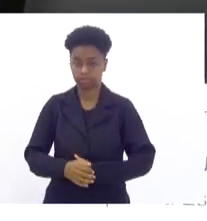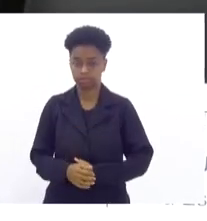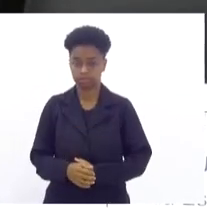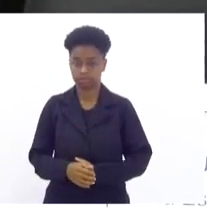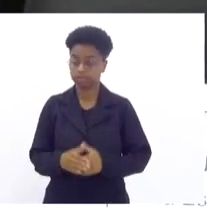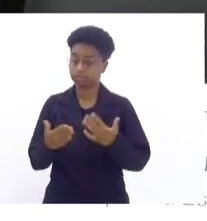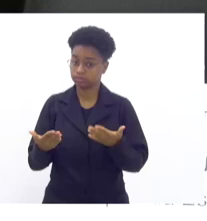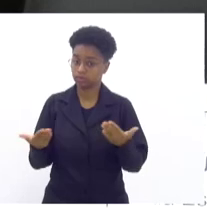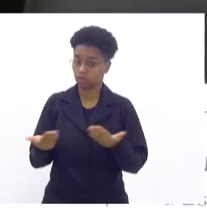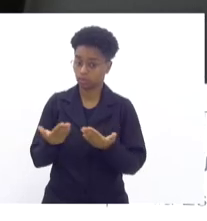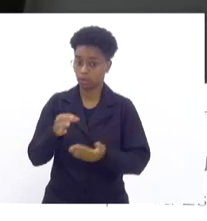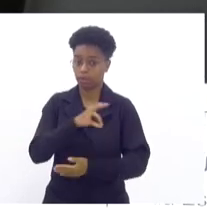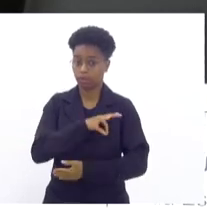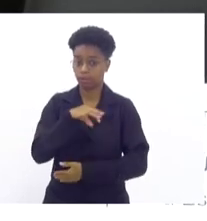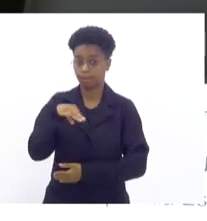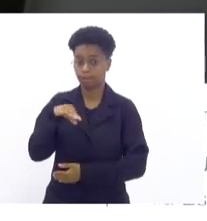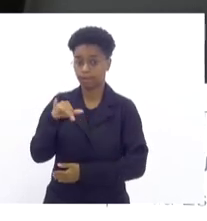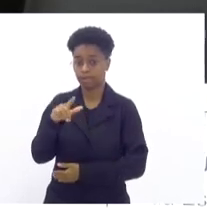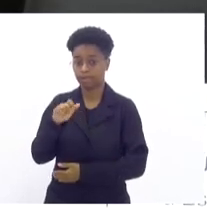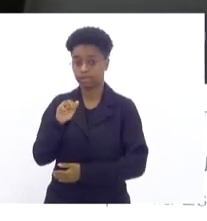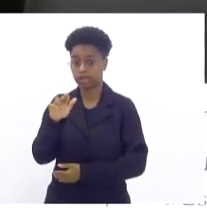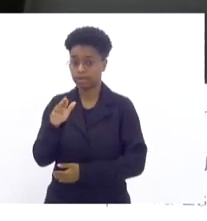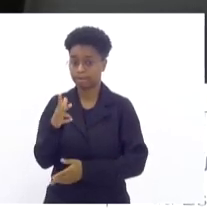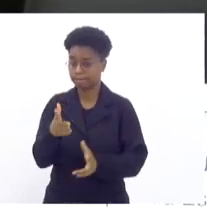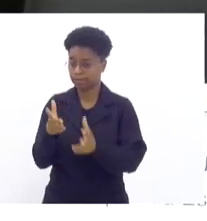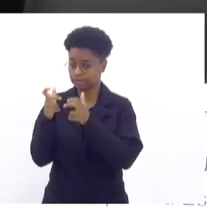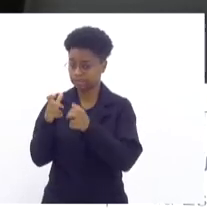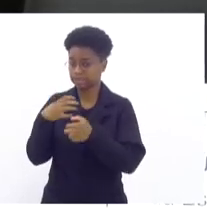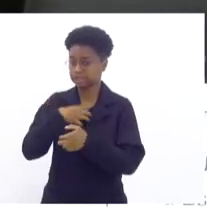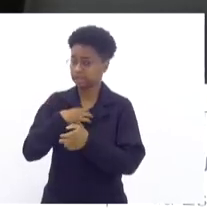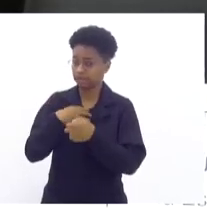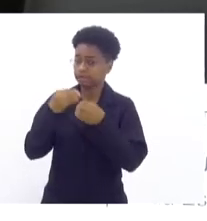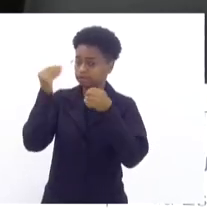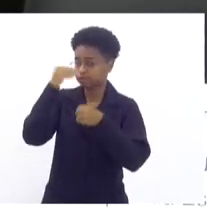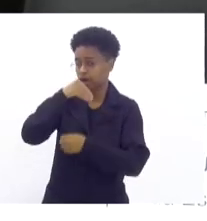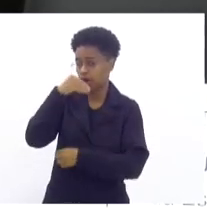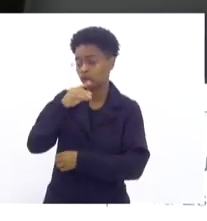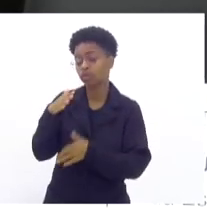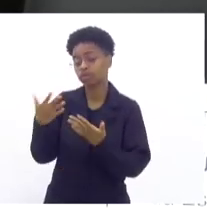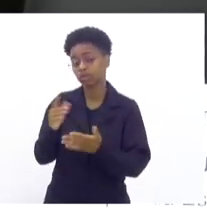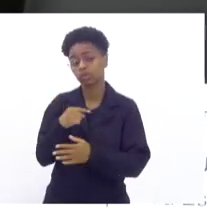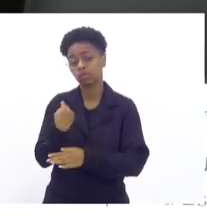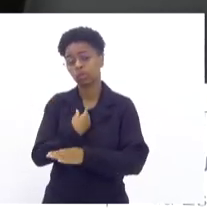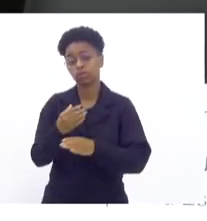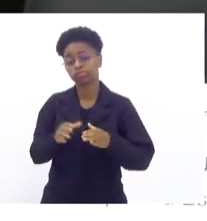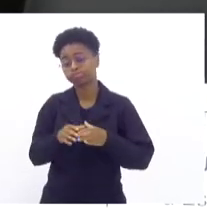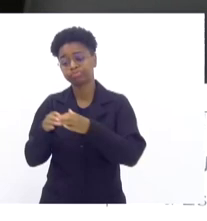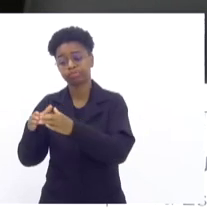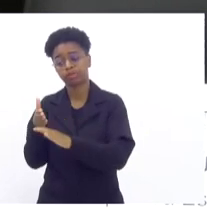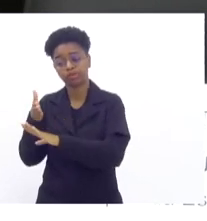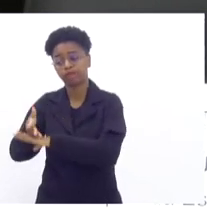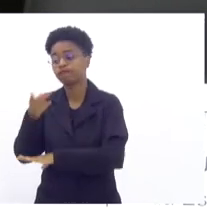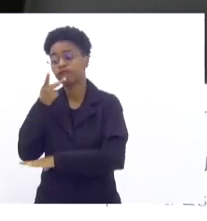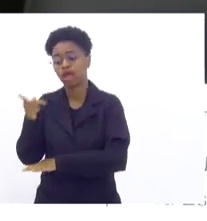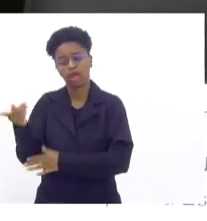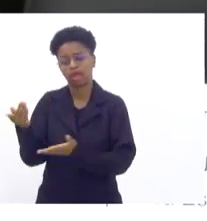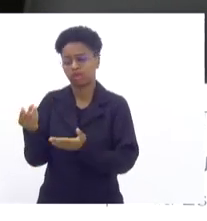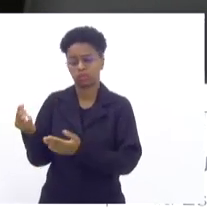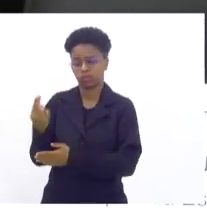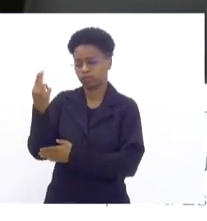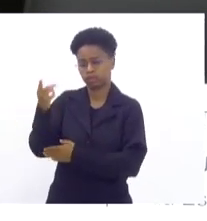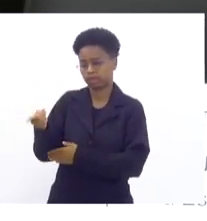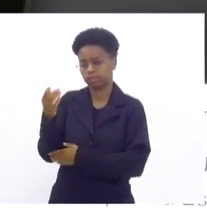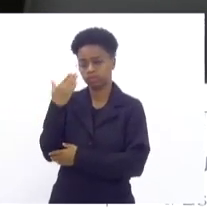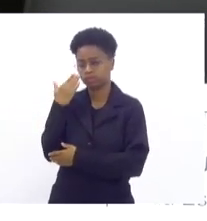hoje o policial militar quando vê aquela atitude ele se sente enfraquecido. Então nós vamos lá para poder cobrar e mostrar para ele que não é possível que ele não saiba,